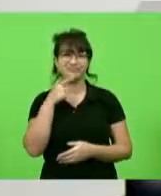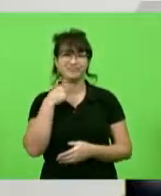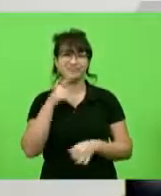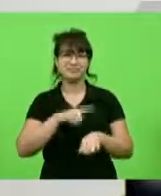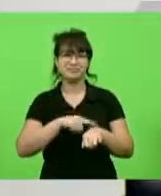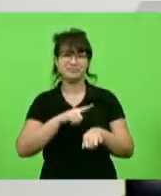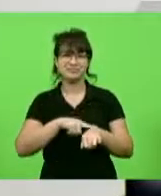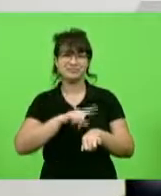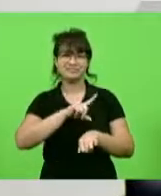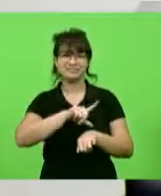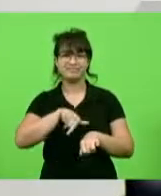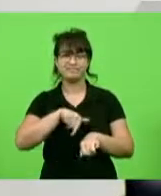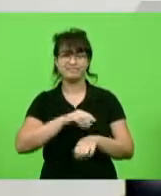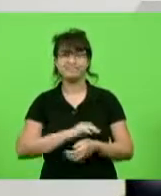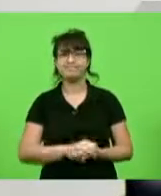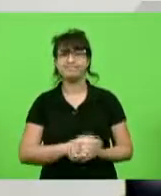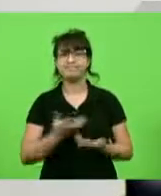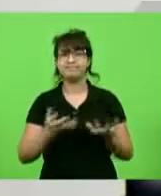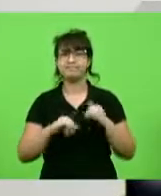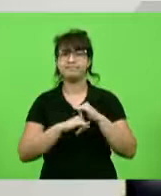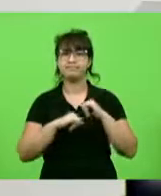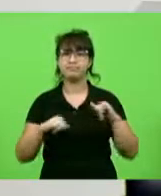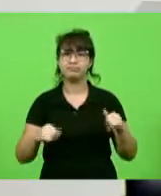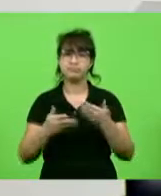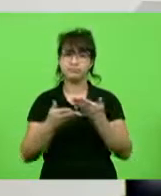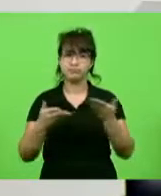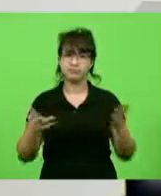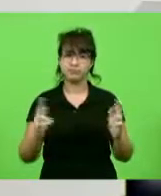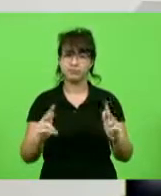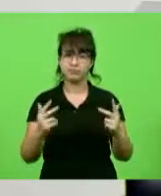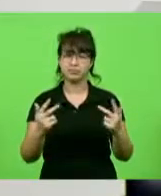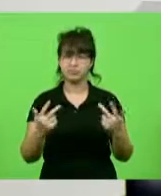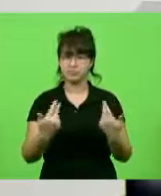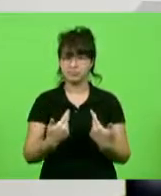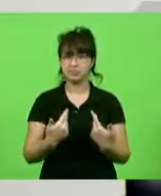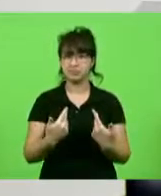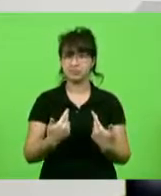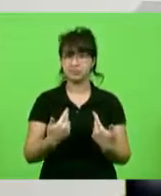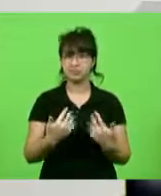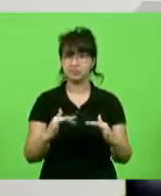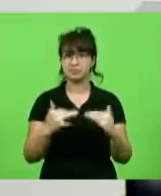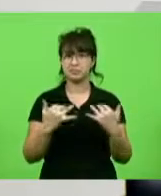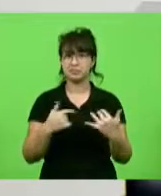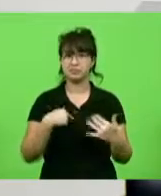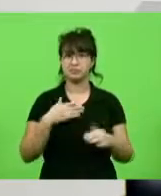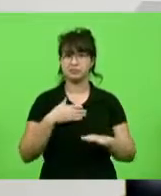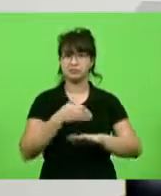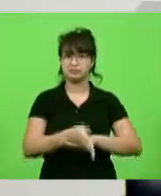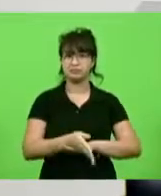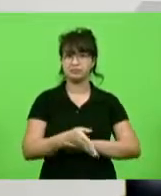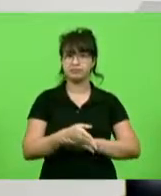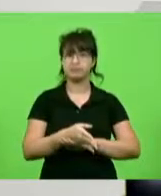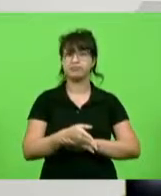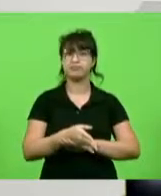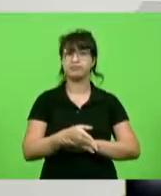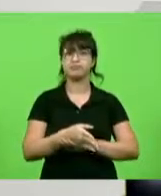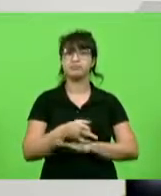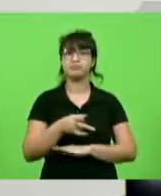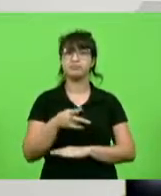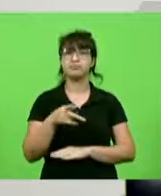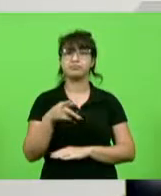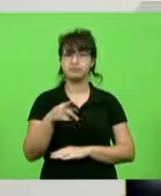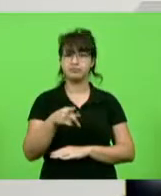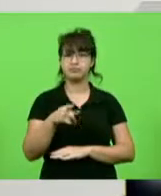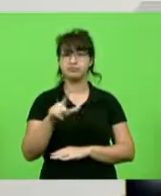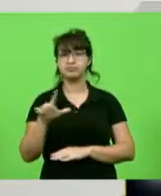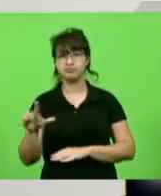mas para comunicar às pessoas que me acompanham ali do meu ingresso ao Partido Liberal. Com